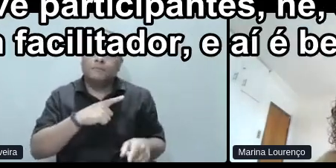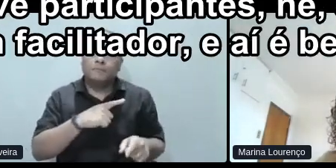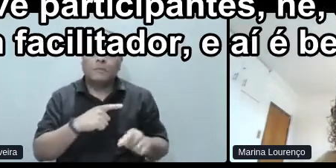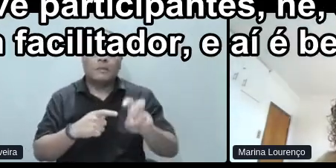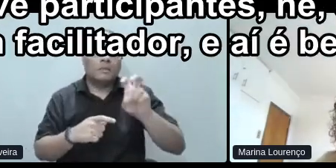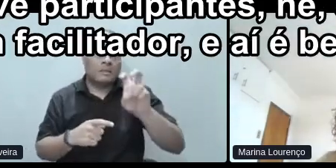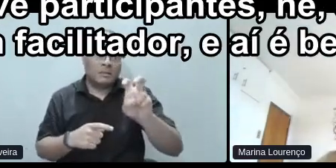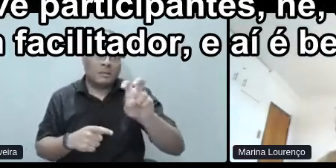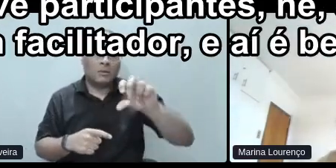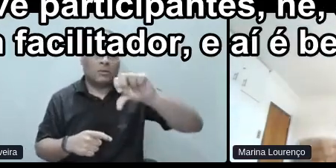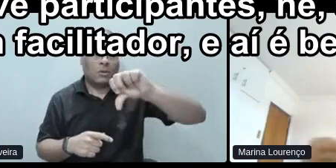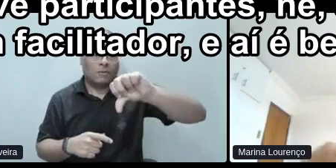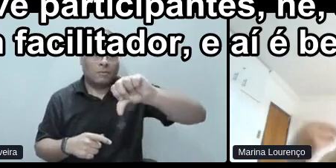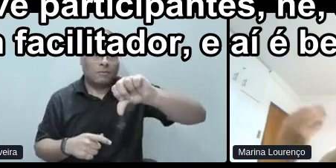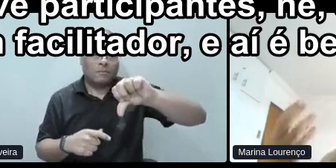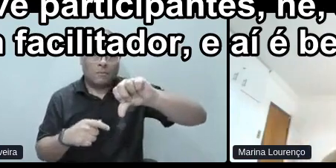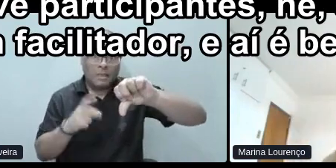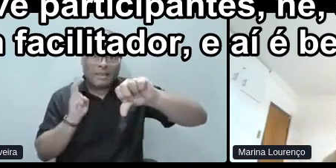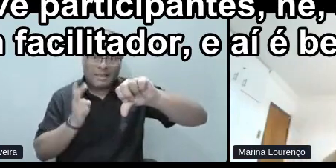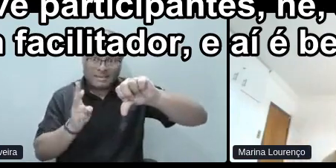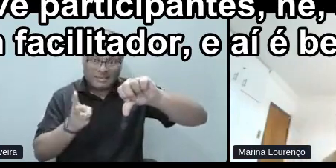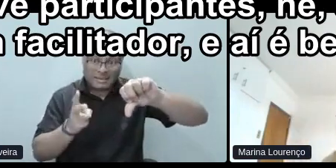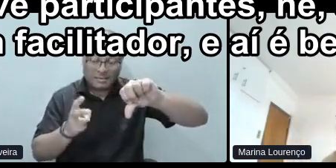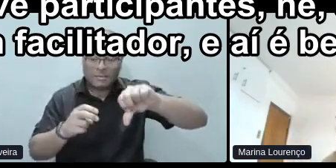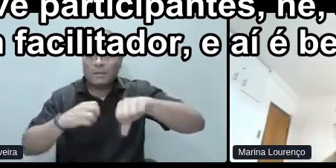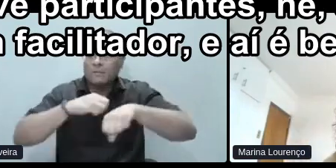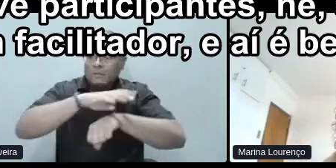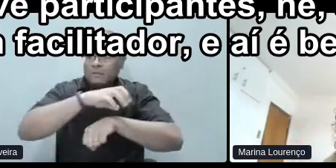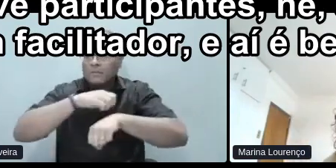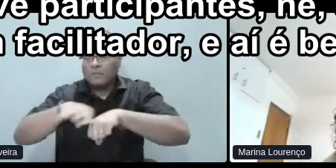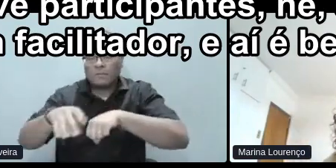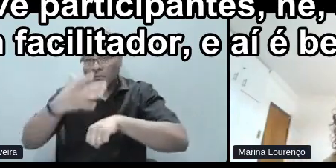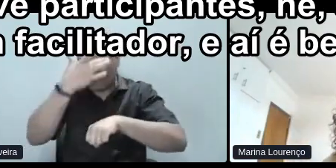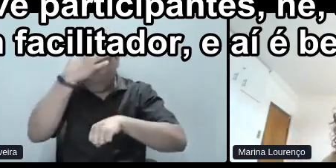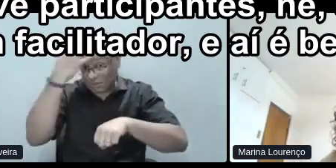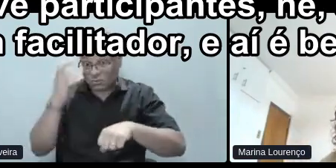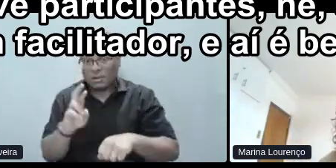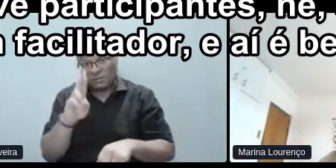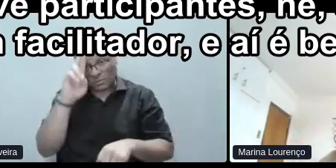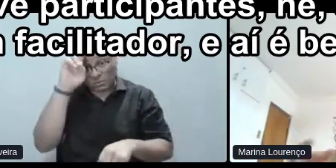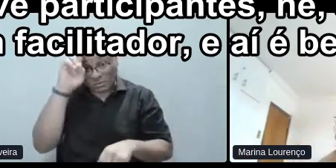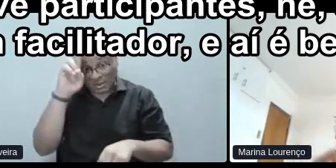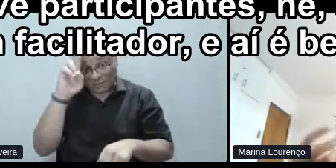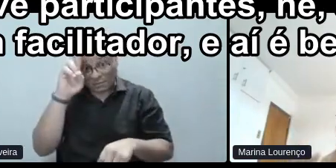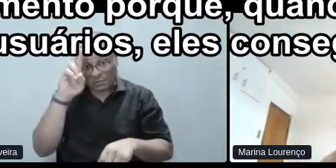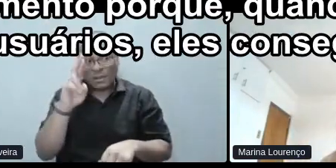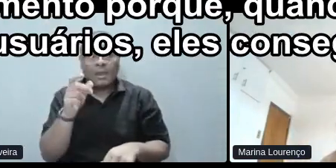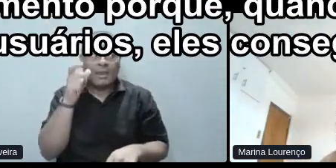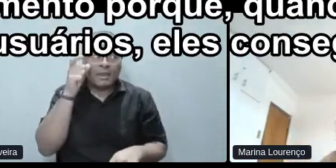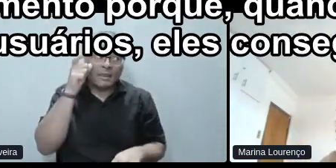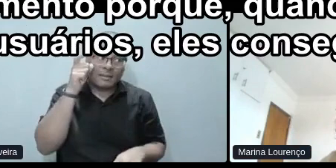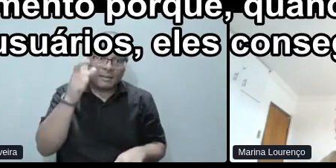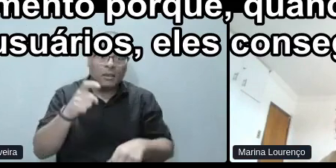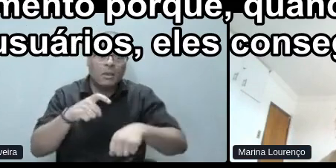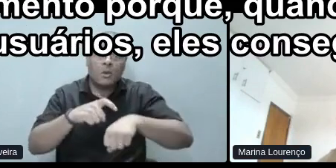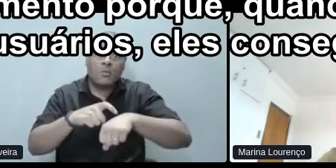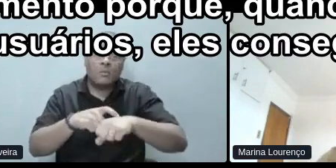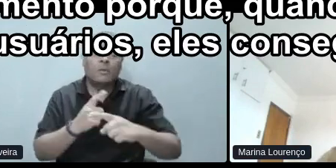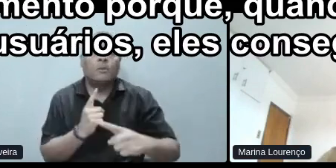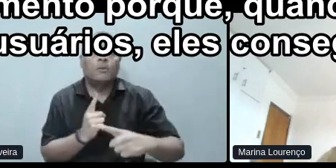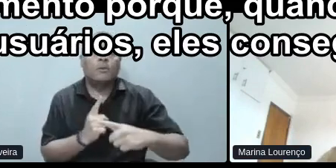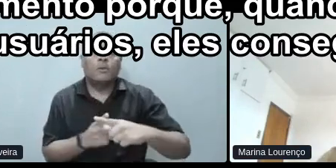participantes, né, sempre moderado com um facilitador, e aí é bem interessante esse momento porque